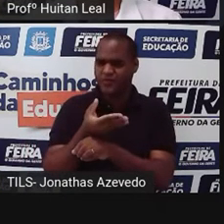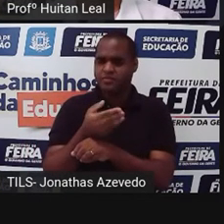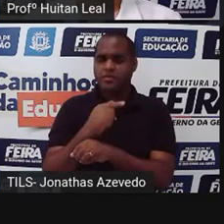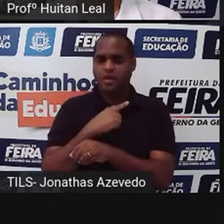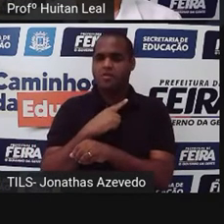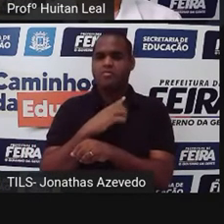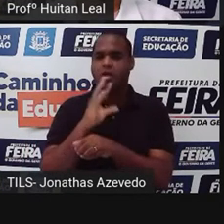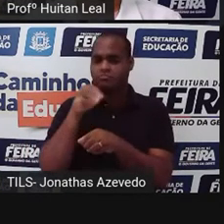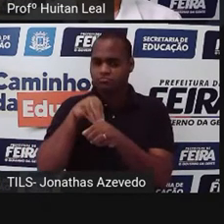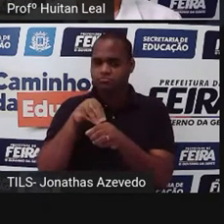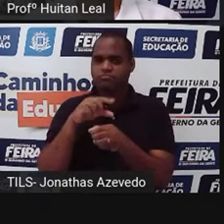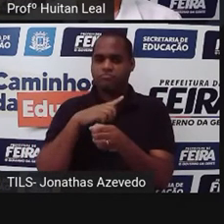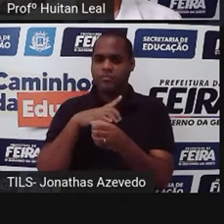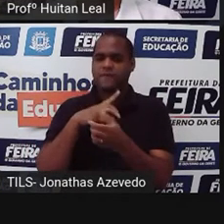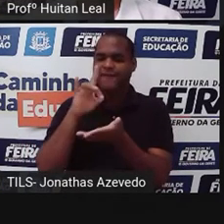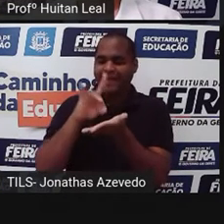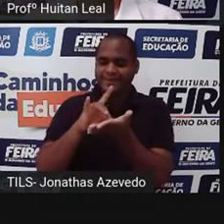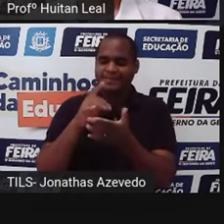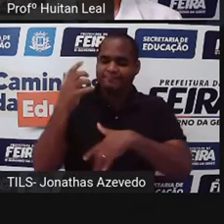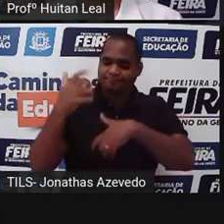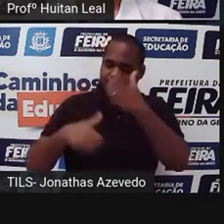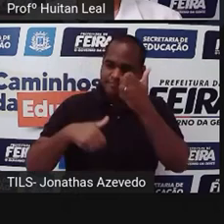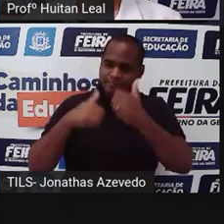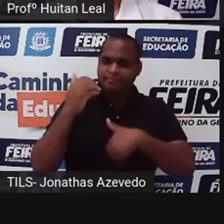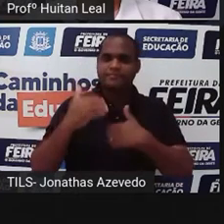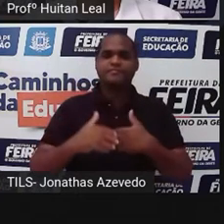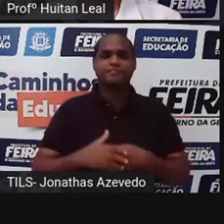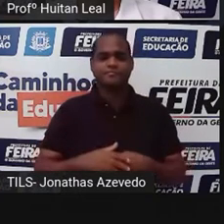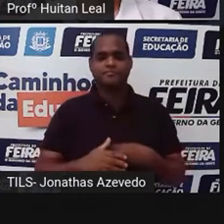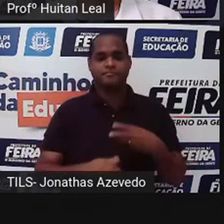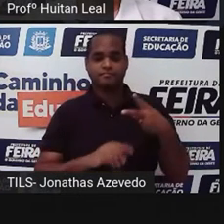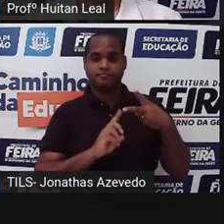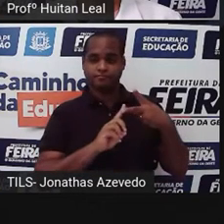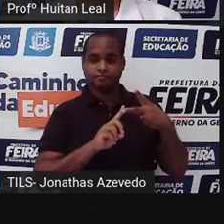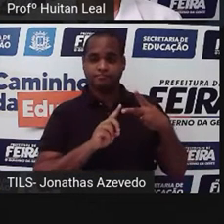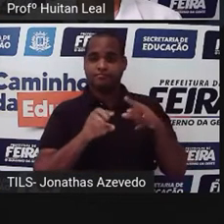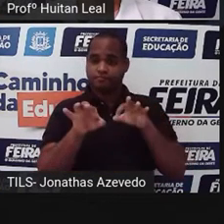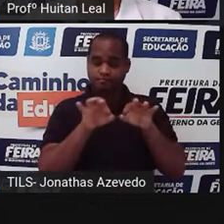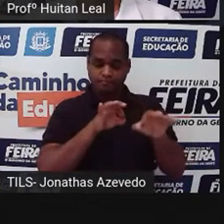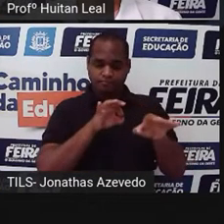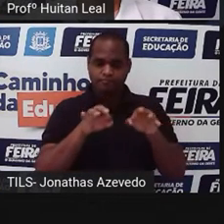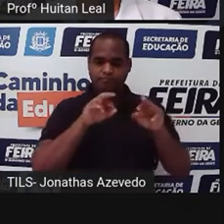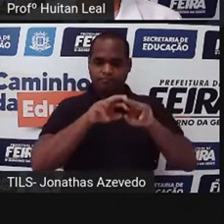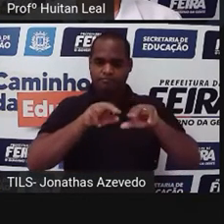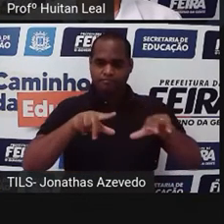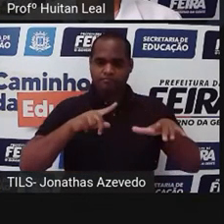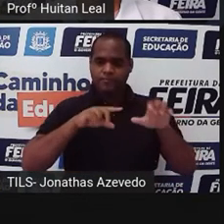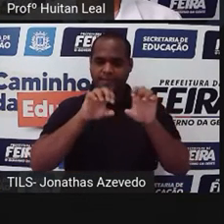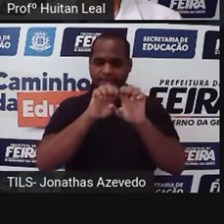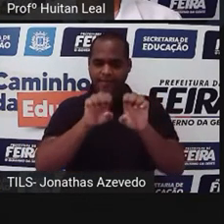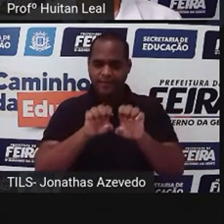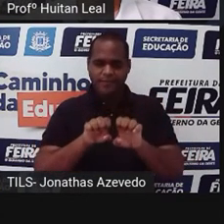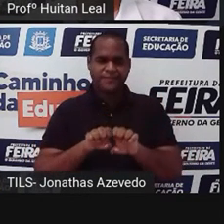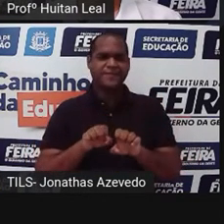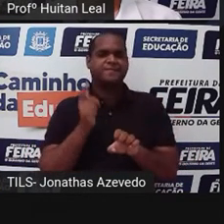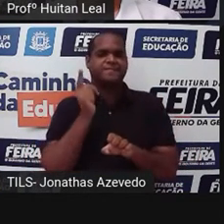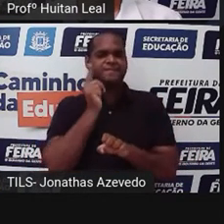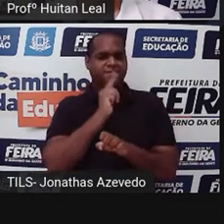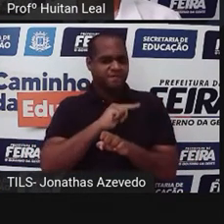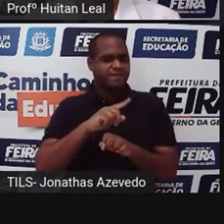novos. A tentativa de organizar os fatos em estruturas específicas, por exemplo,